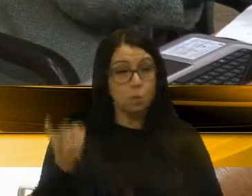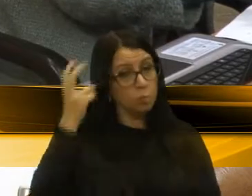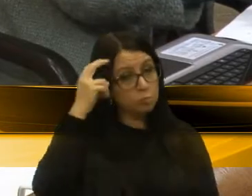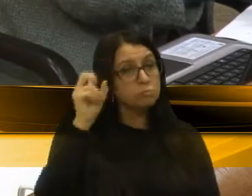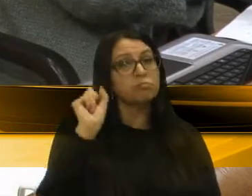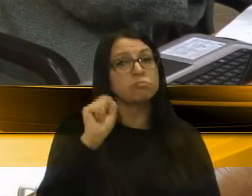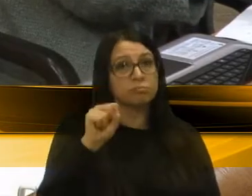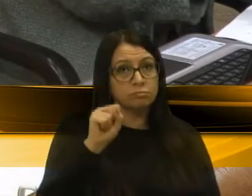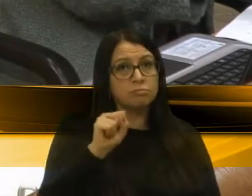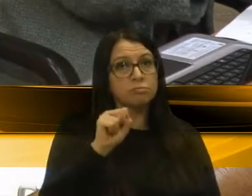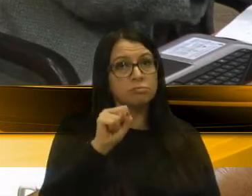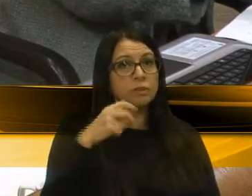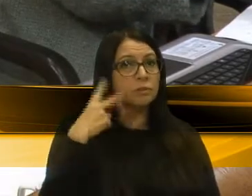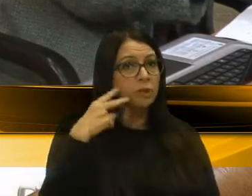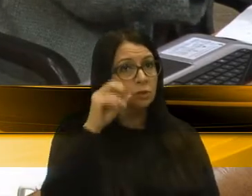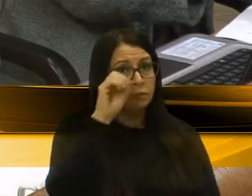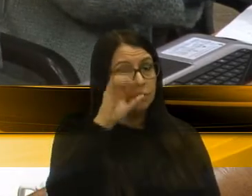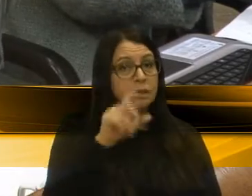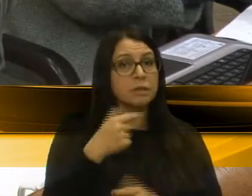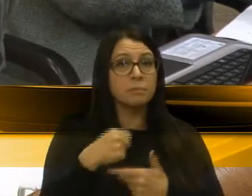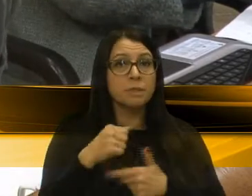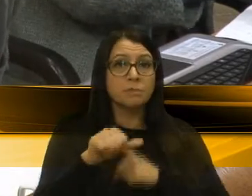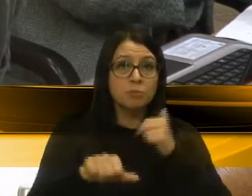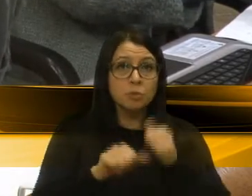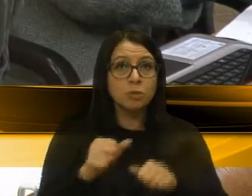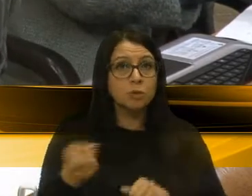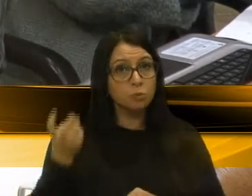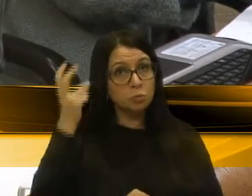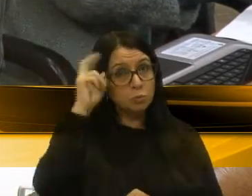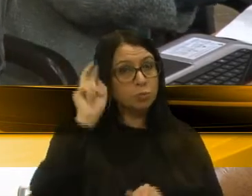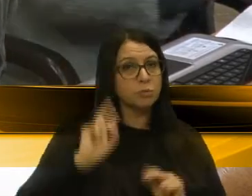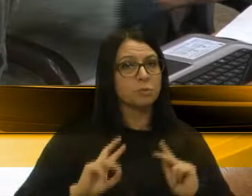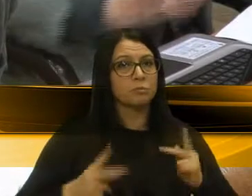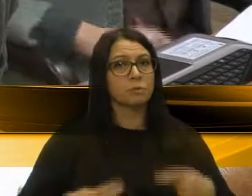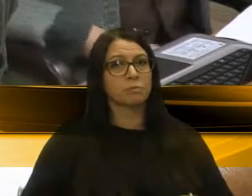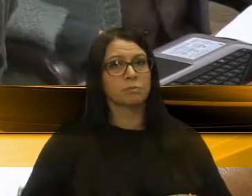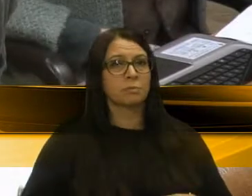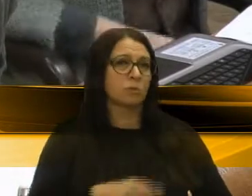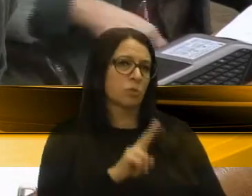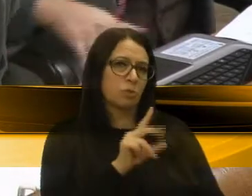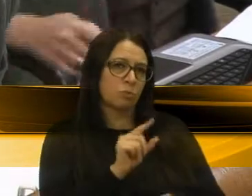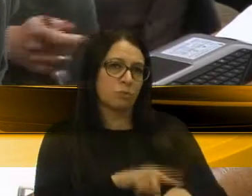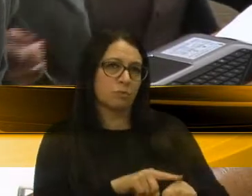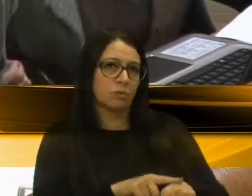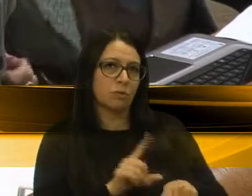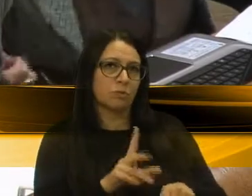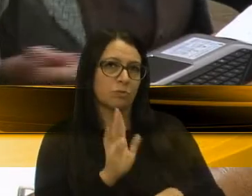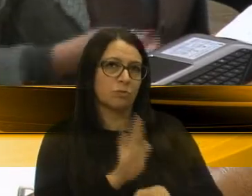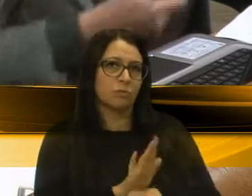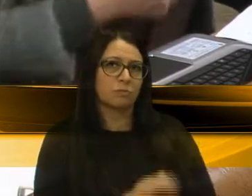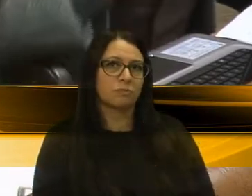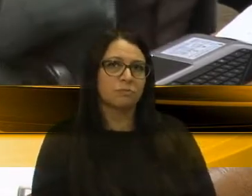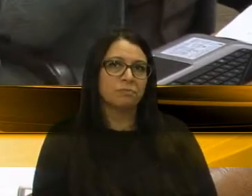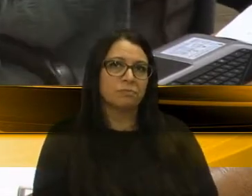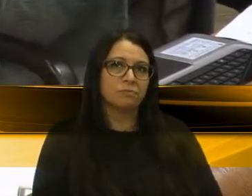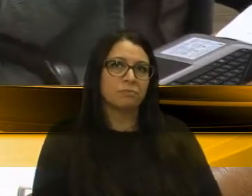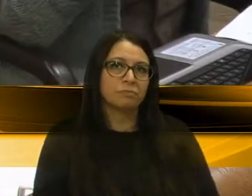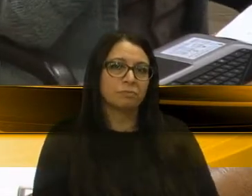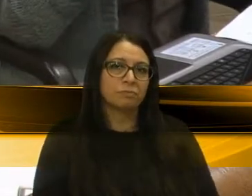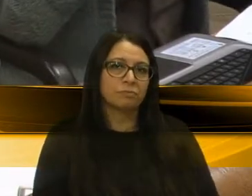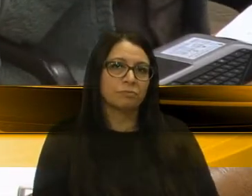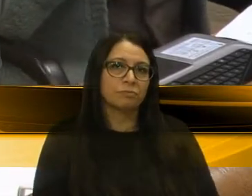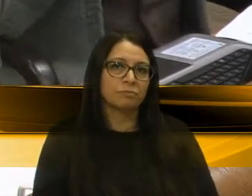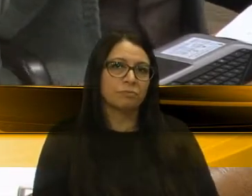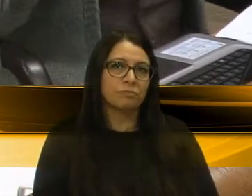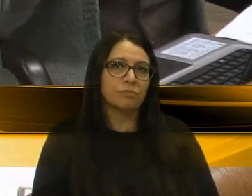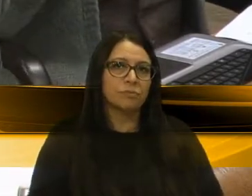sim, vereador Fius. Nós precisamos mudar a cultura do ser humano. Não quero ocupar muito esse espaço, só para contribuir um pouco. Obrigada. Consumo